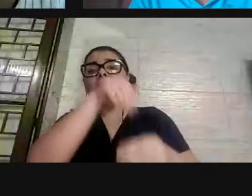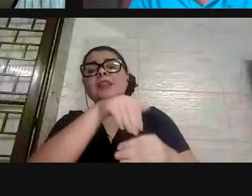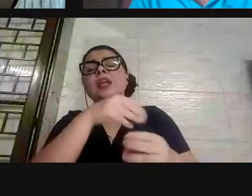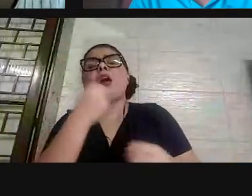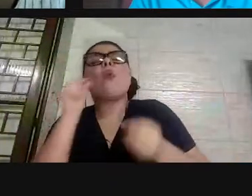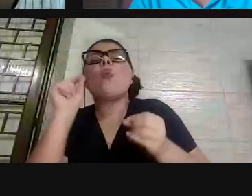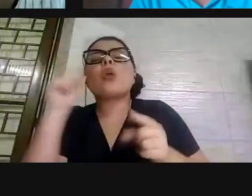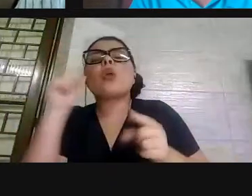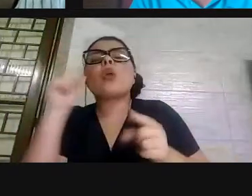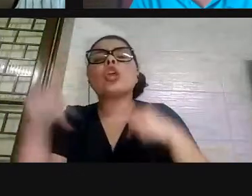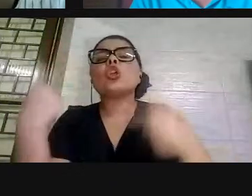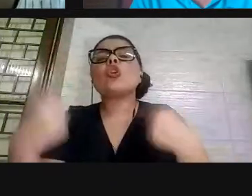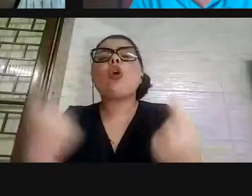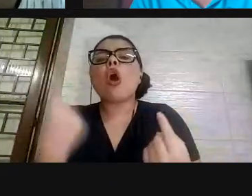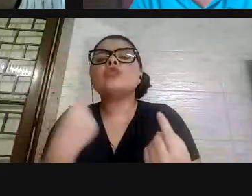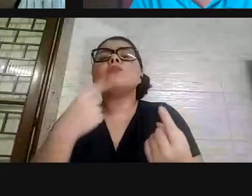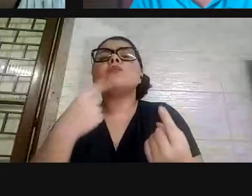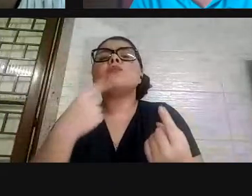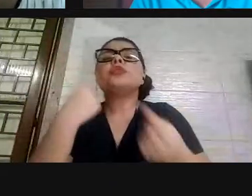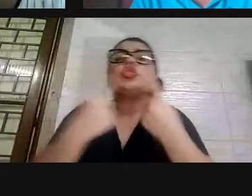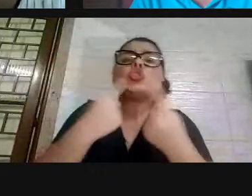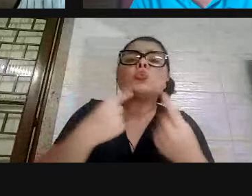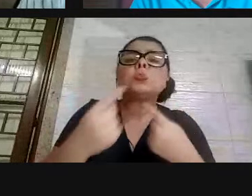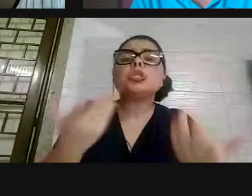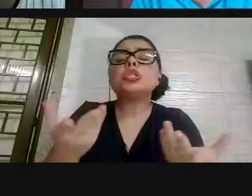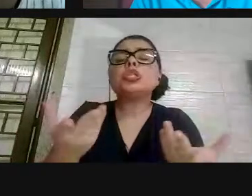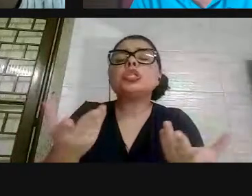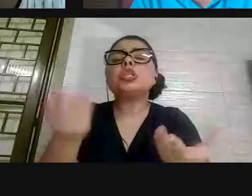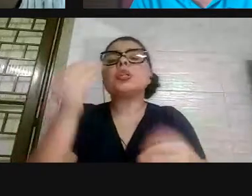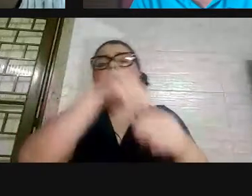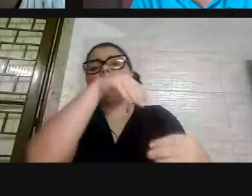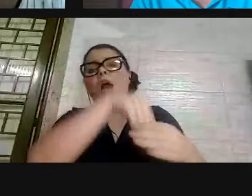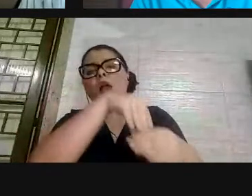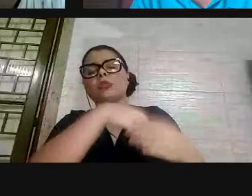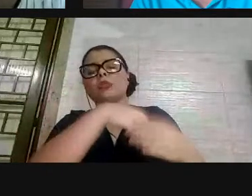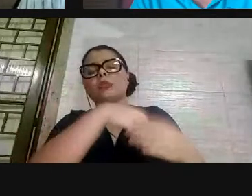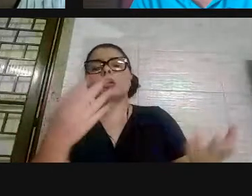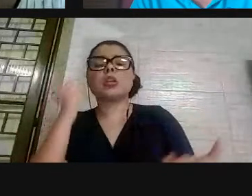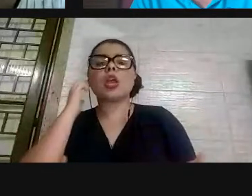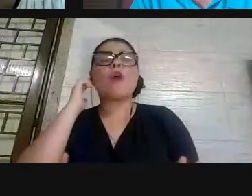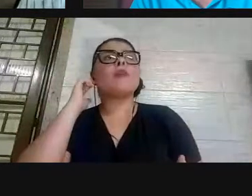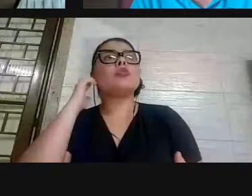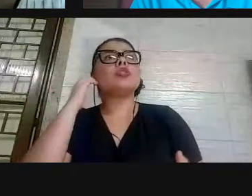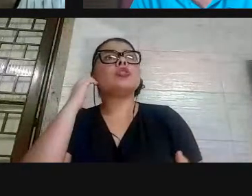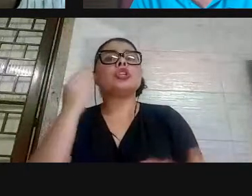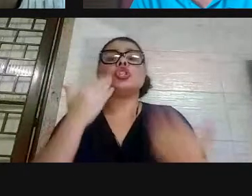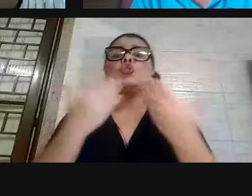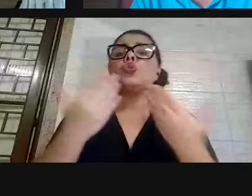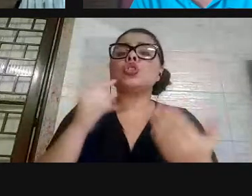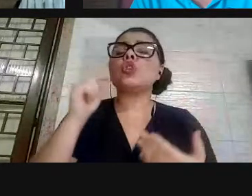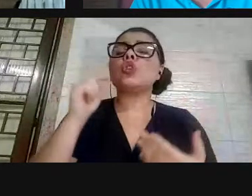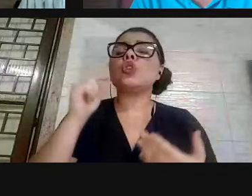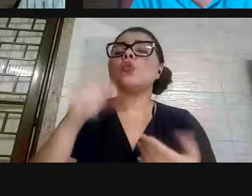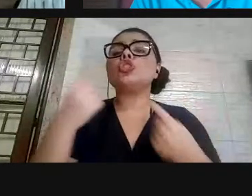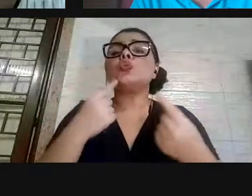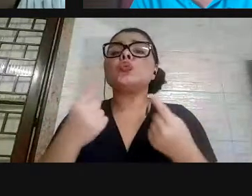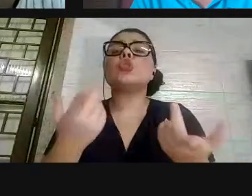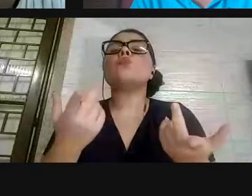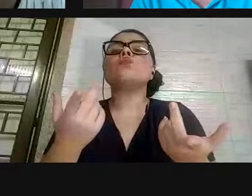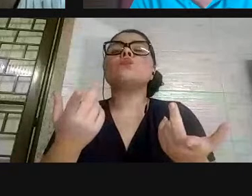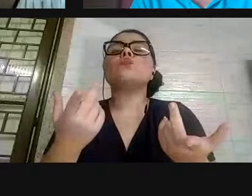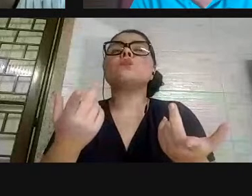eleições municipais? Nós vamos discutir o céu, vamos discutir o país normal, vamos discutir festas,